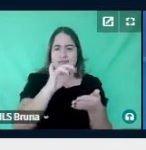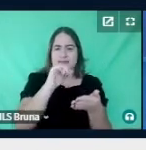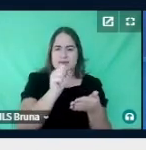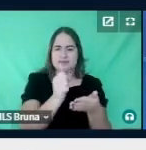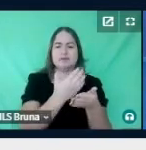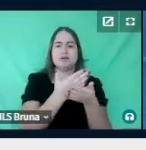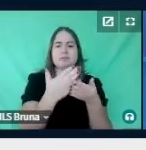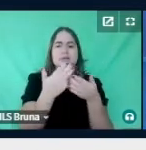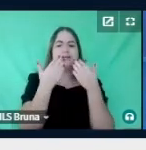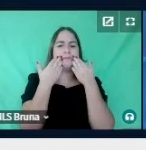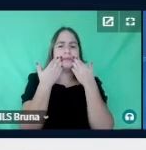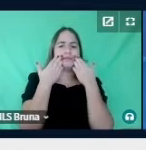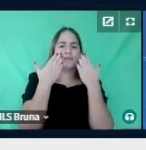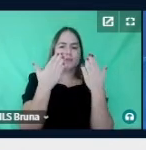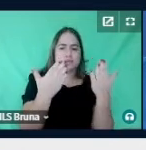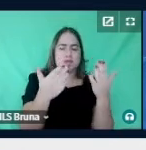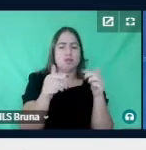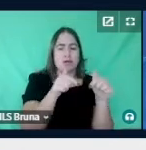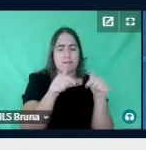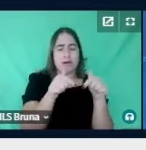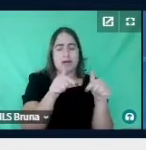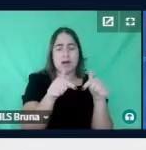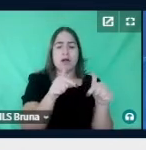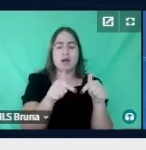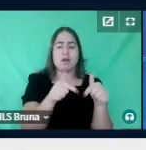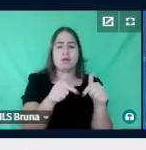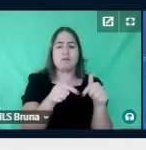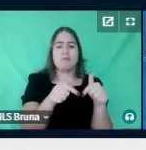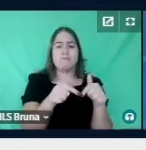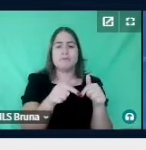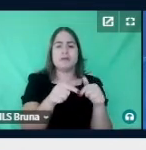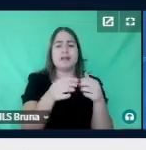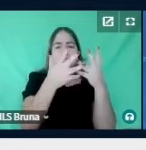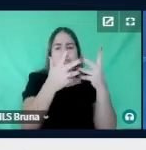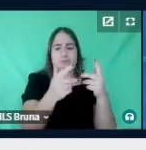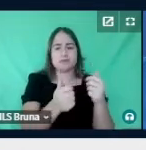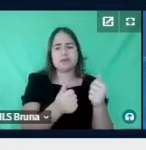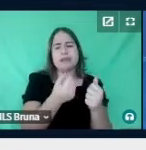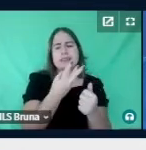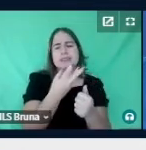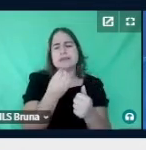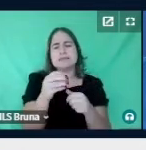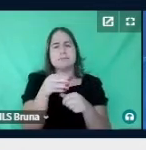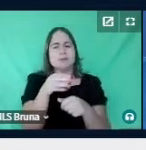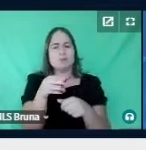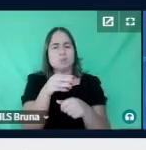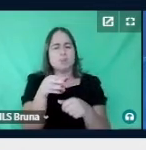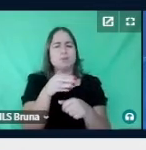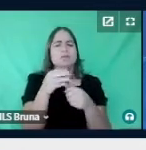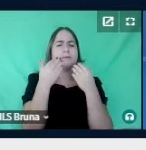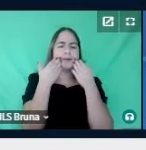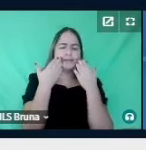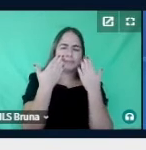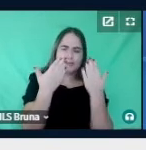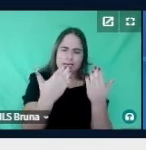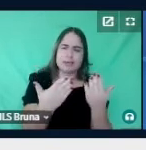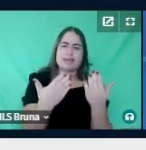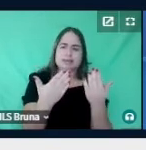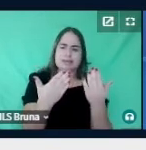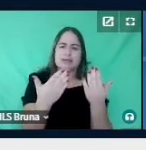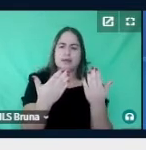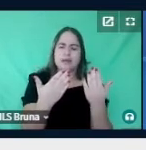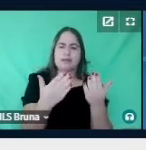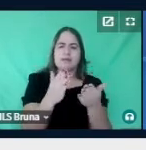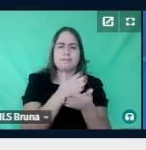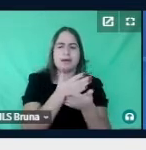fazendo uma apresentação do seu trabalho, ela vai falar por volta de 30 minutos, faz uma apresentação, tanto da